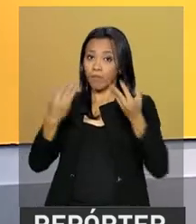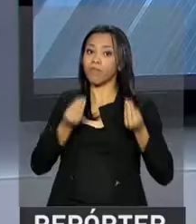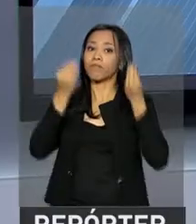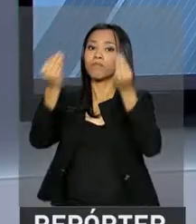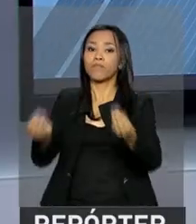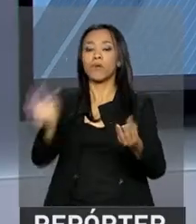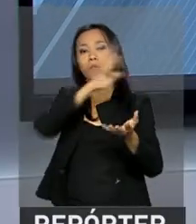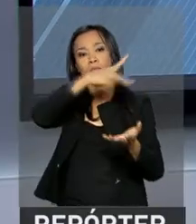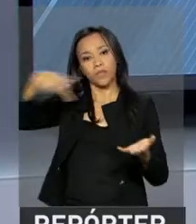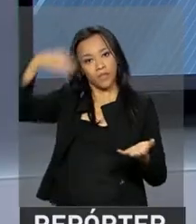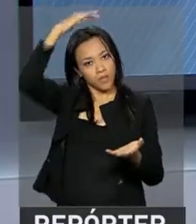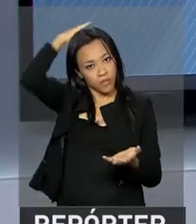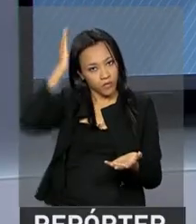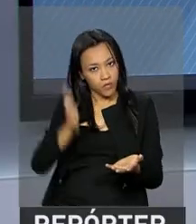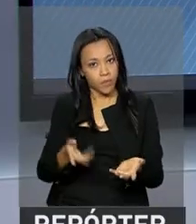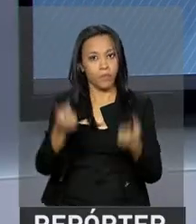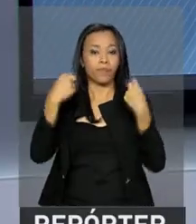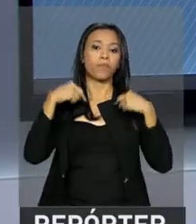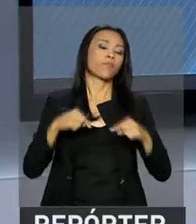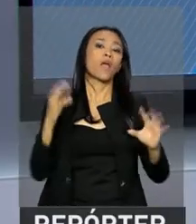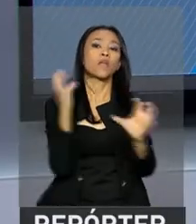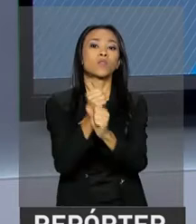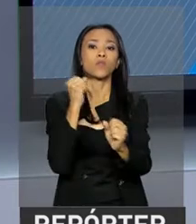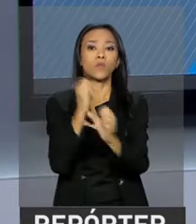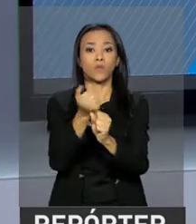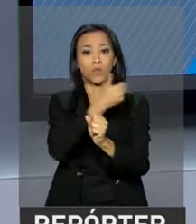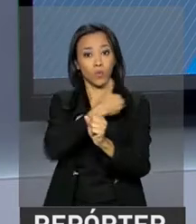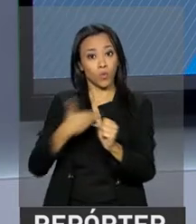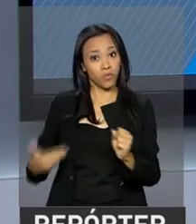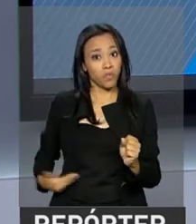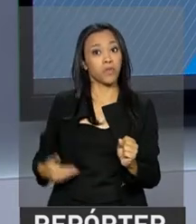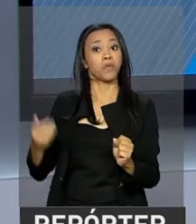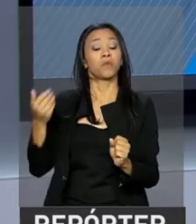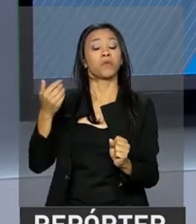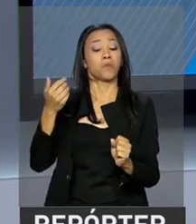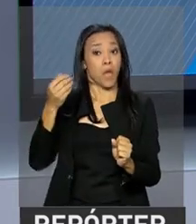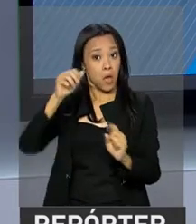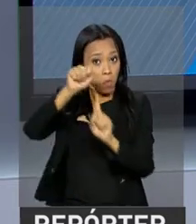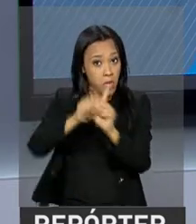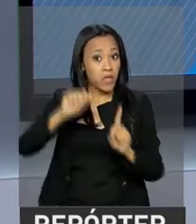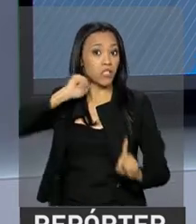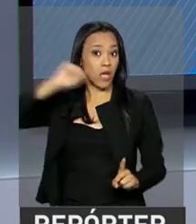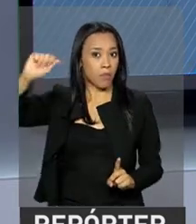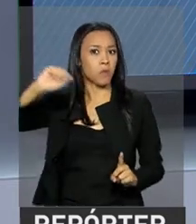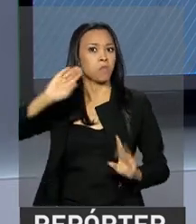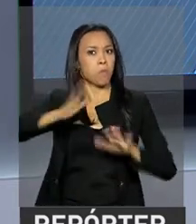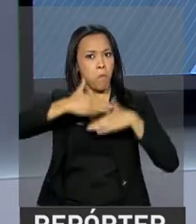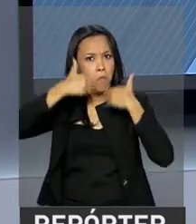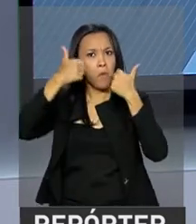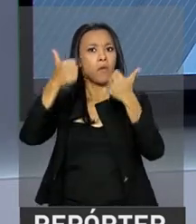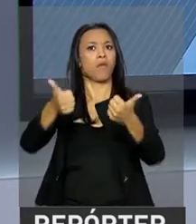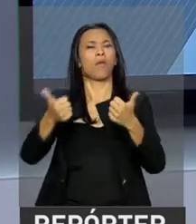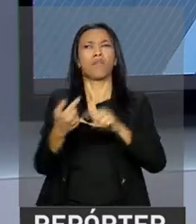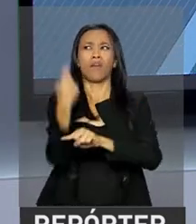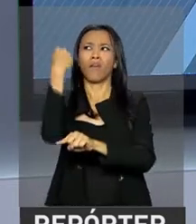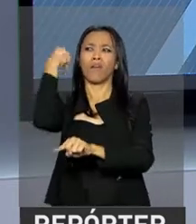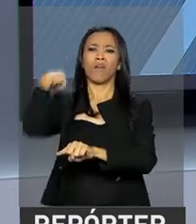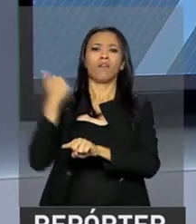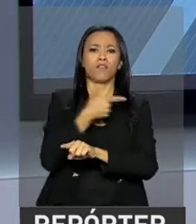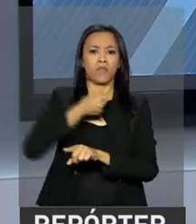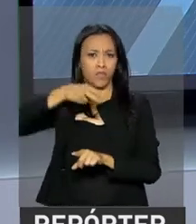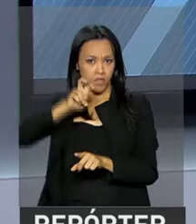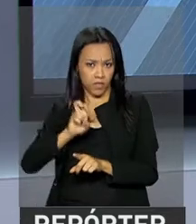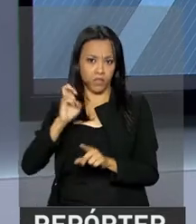Temer. E as contas do setor público fecham abril com o melhor resultado para o mês desde 2015. Em